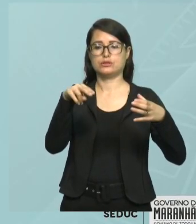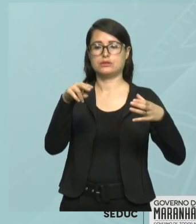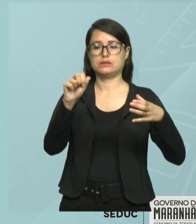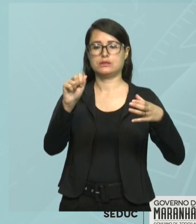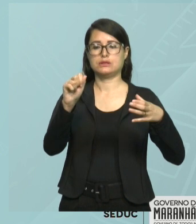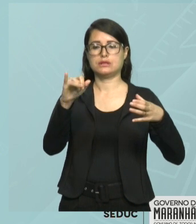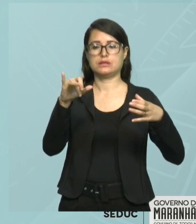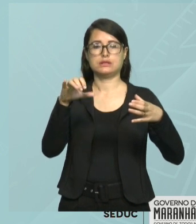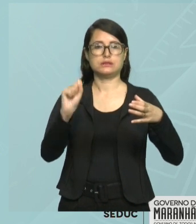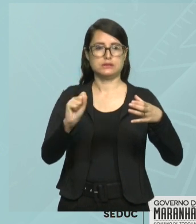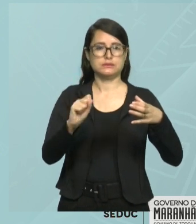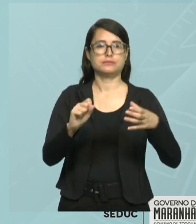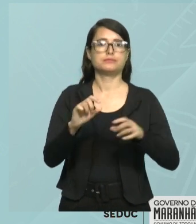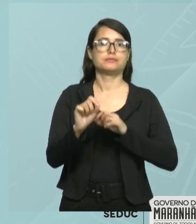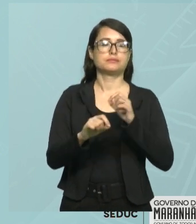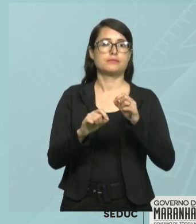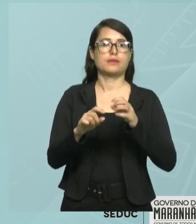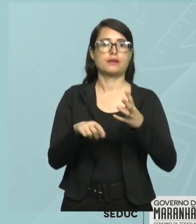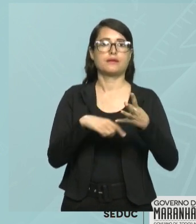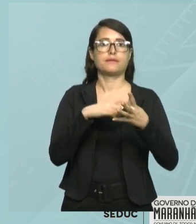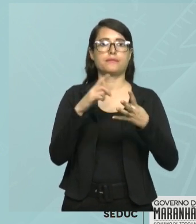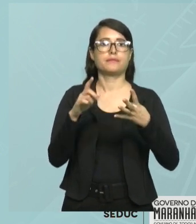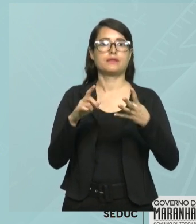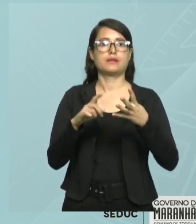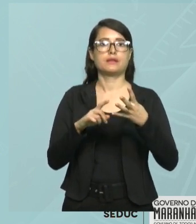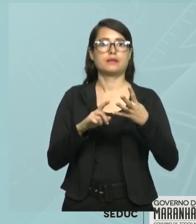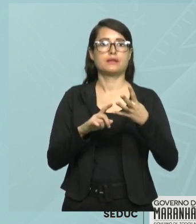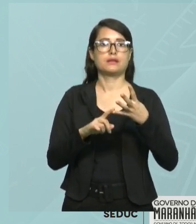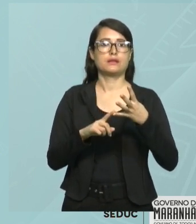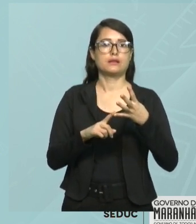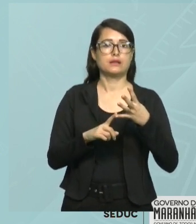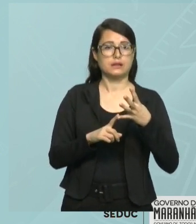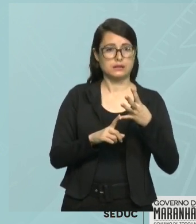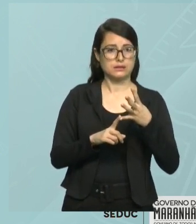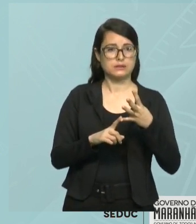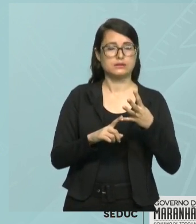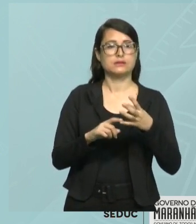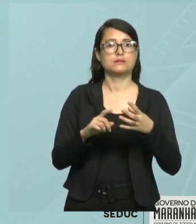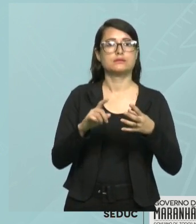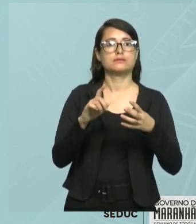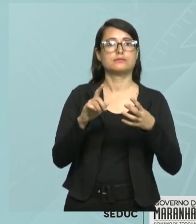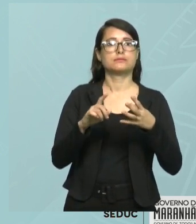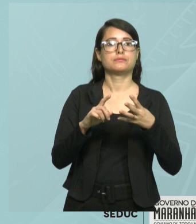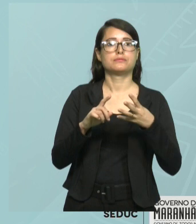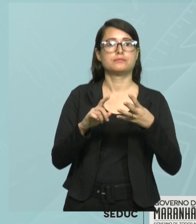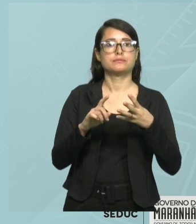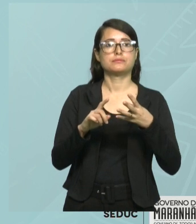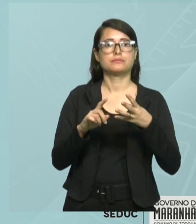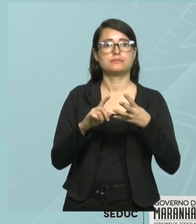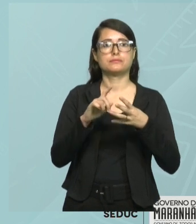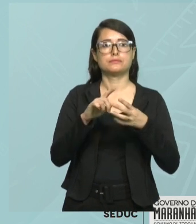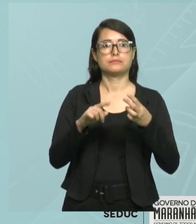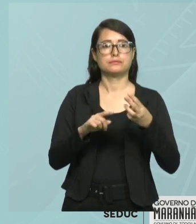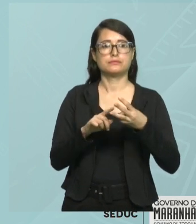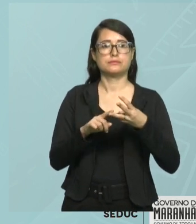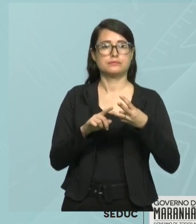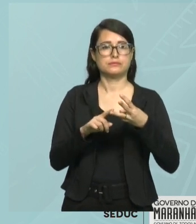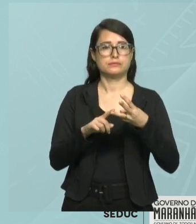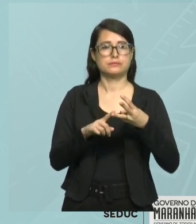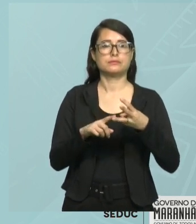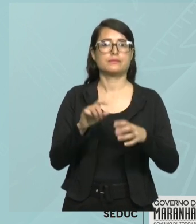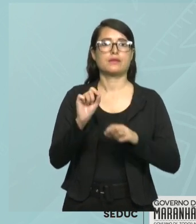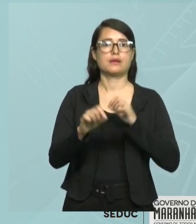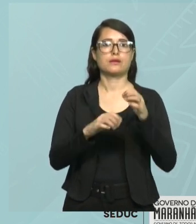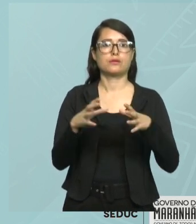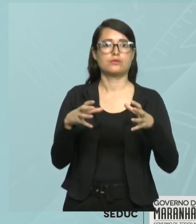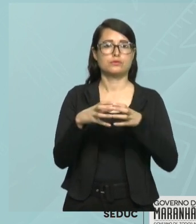É qualquer elemento que eu consiga escrever em forma de fração. Qualquer número que eu escreva em forma de fração